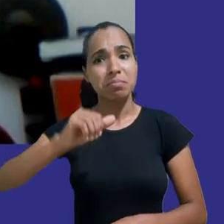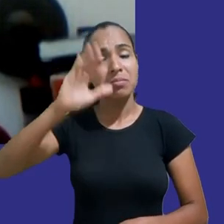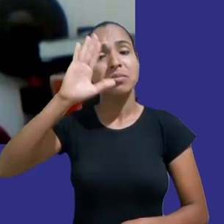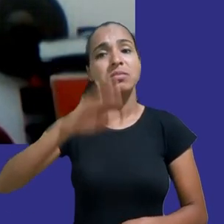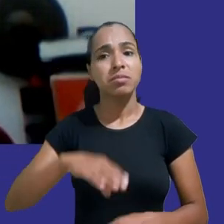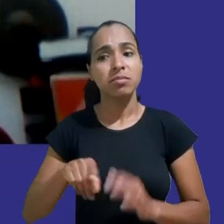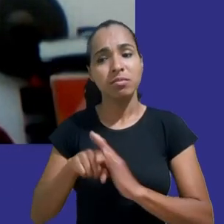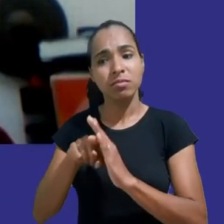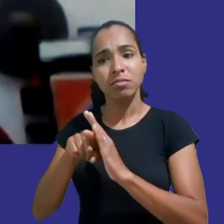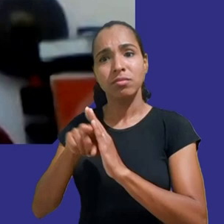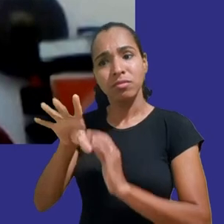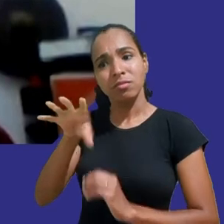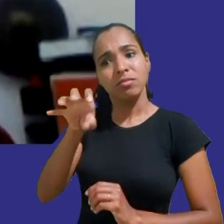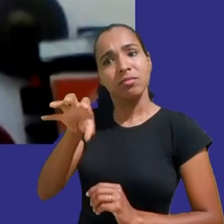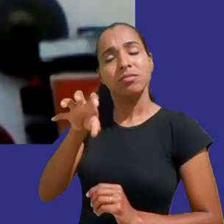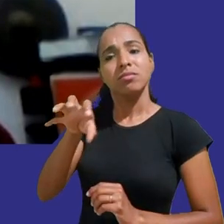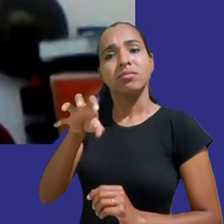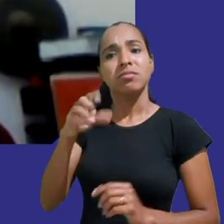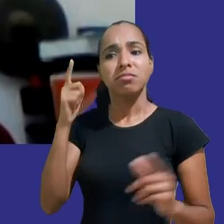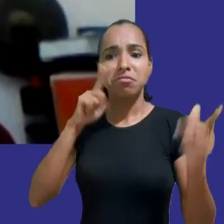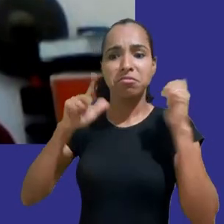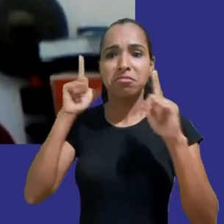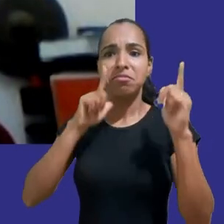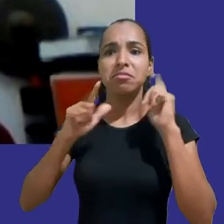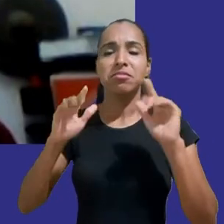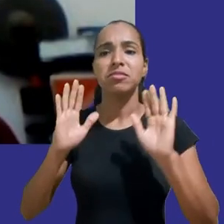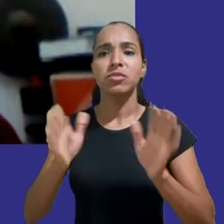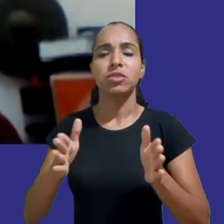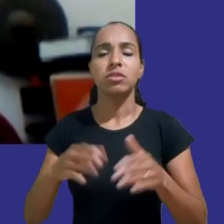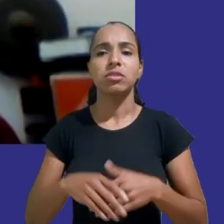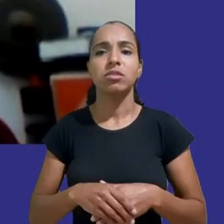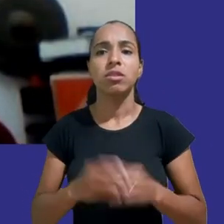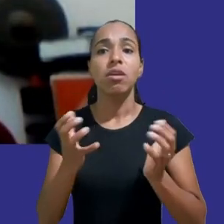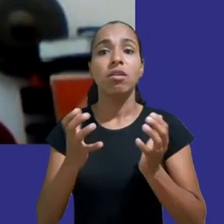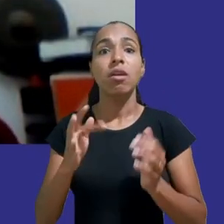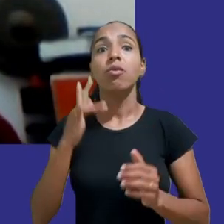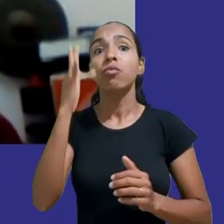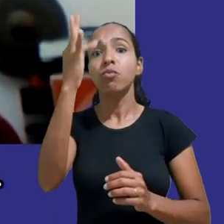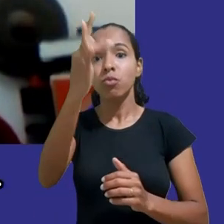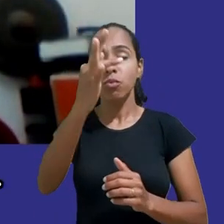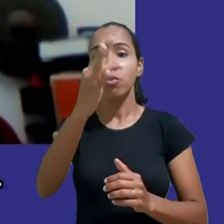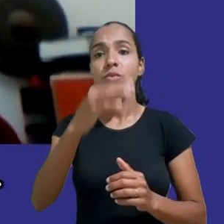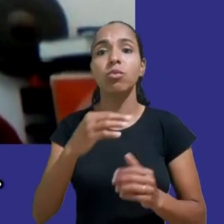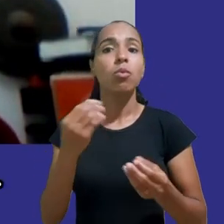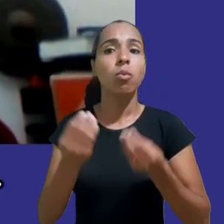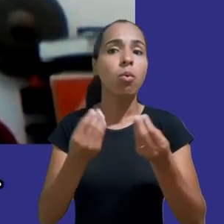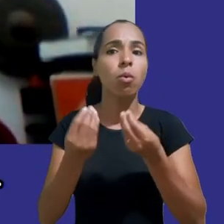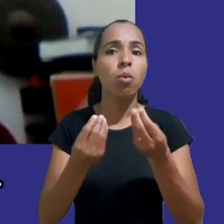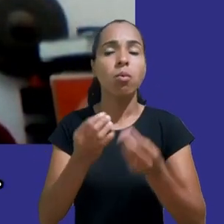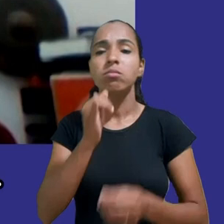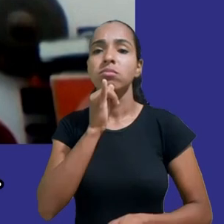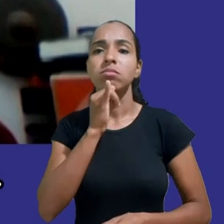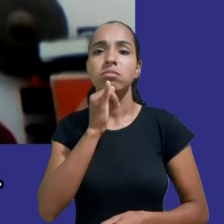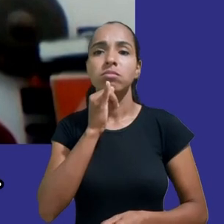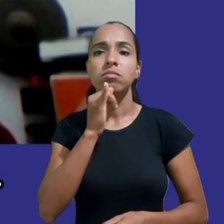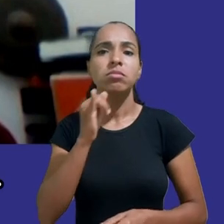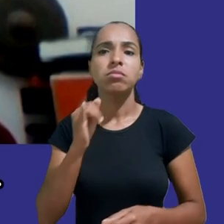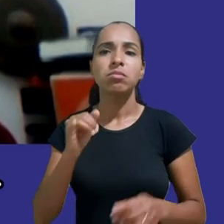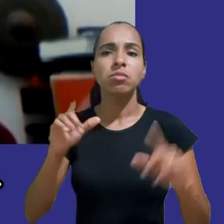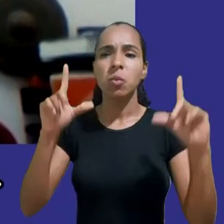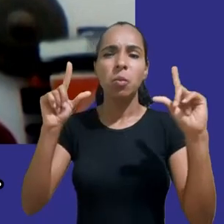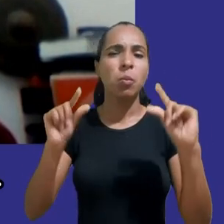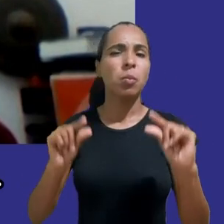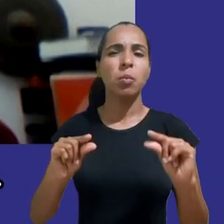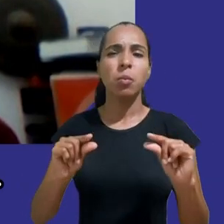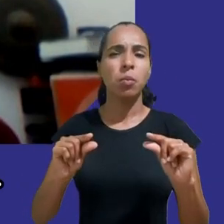construir um futuro no qual o banco de dados de uma criança seja como o meu Há muito poucos dados sobre quando eu tinha menos de 13